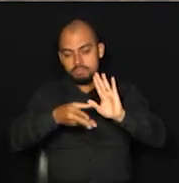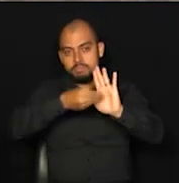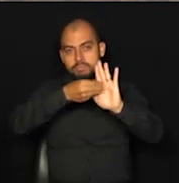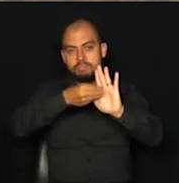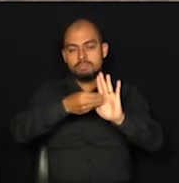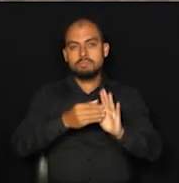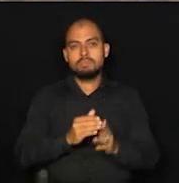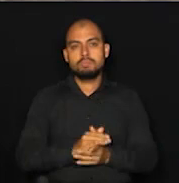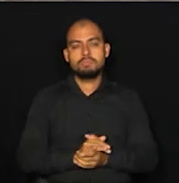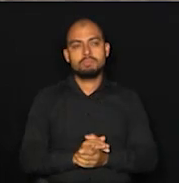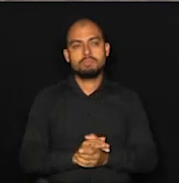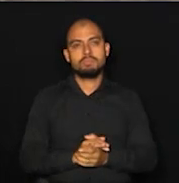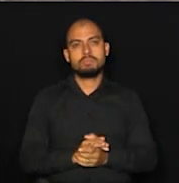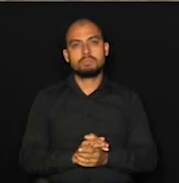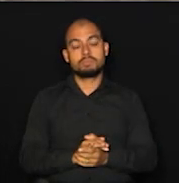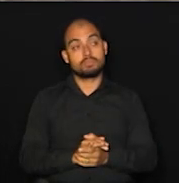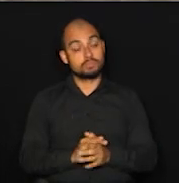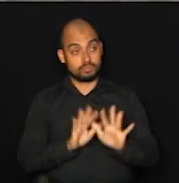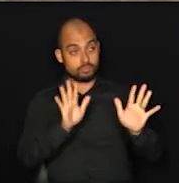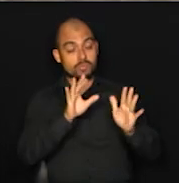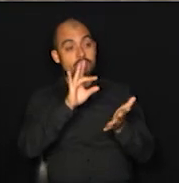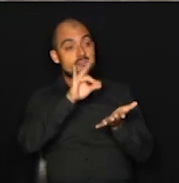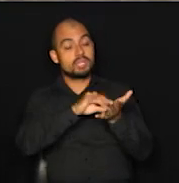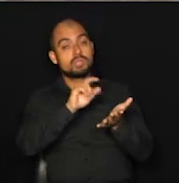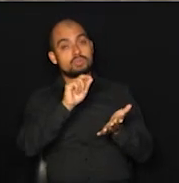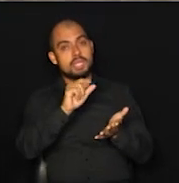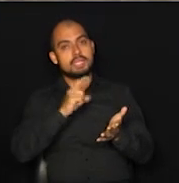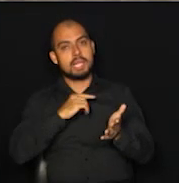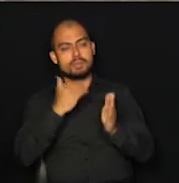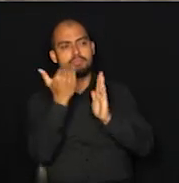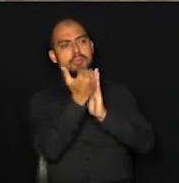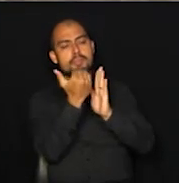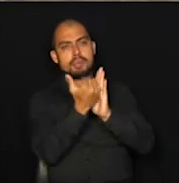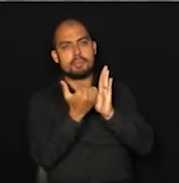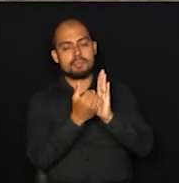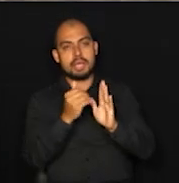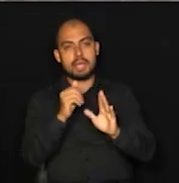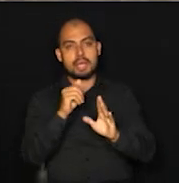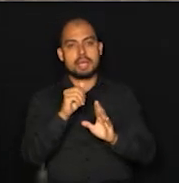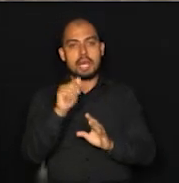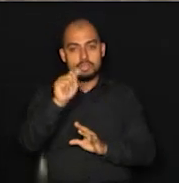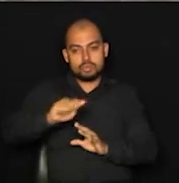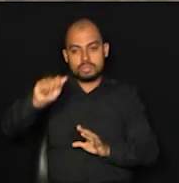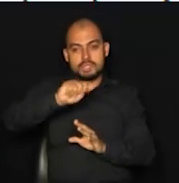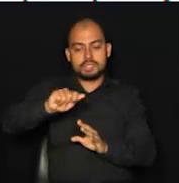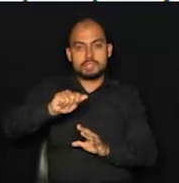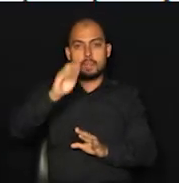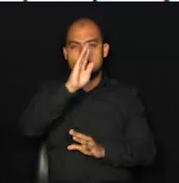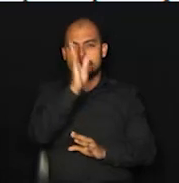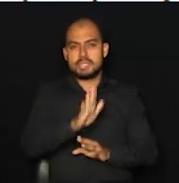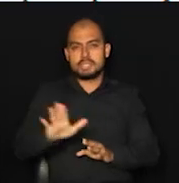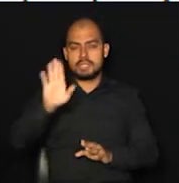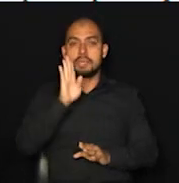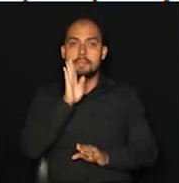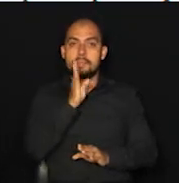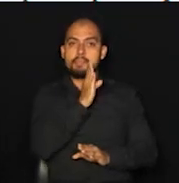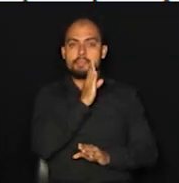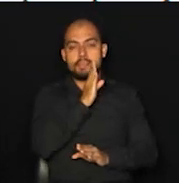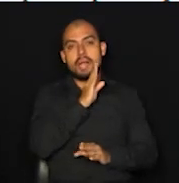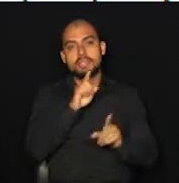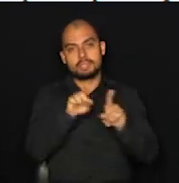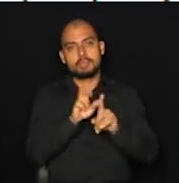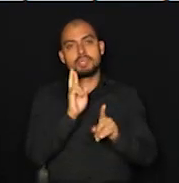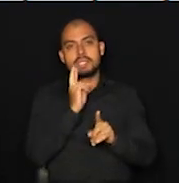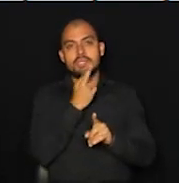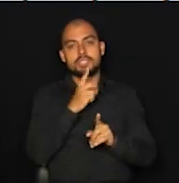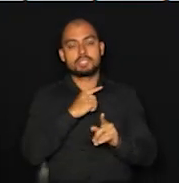É, na verdade, é justamente para atender a uma demanda da Associação Brasileira de Bares e Restaurantes, que estava encontrando um